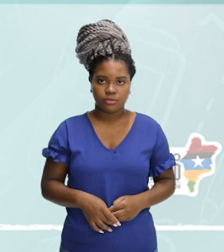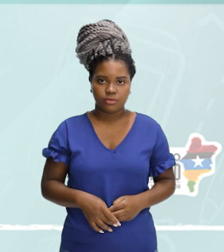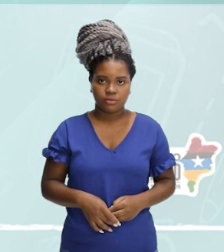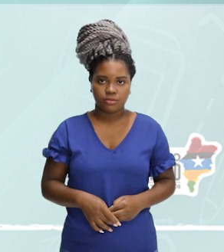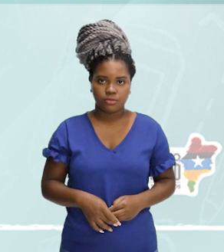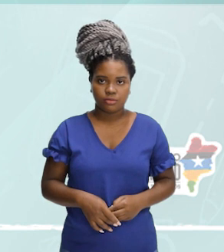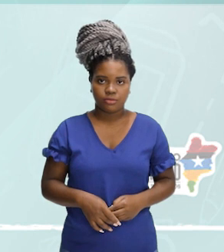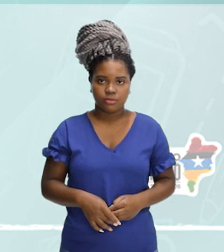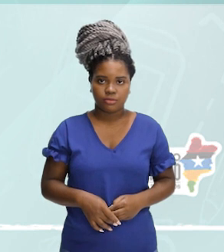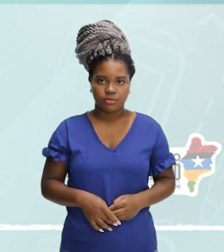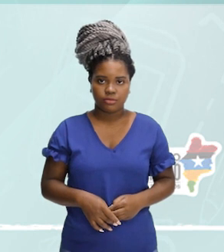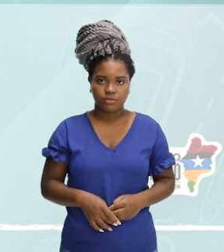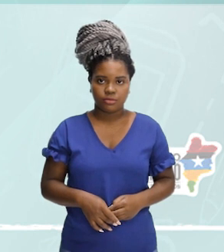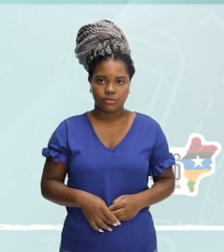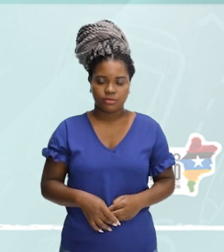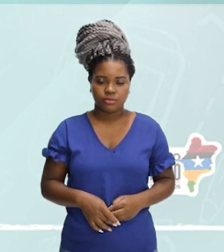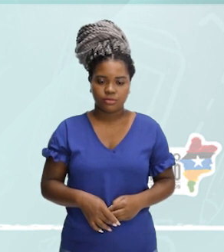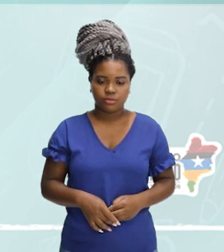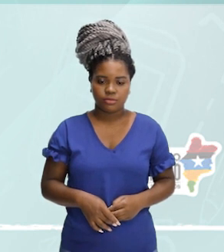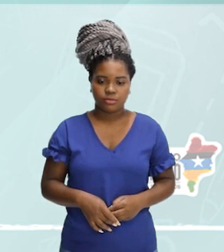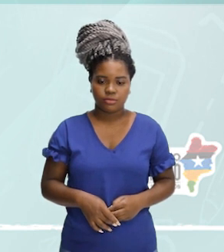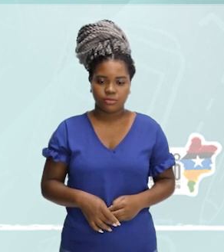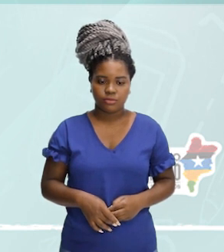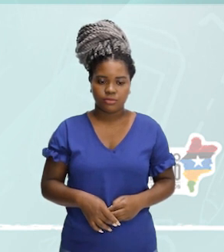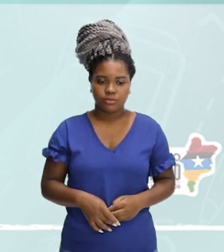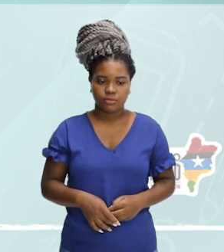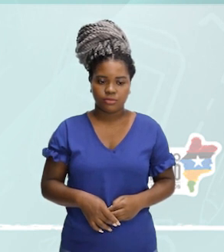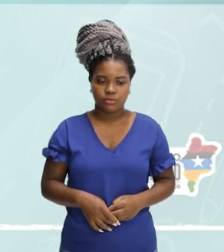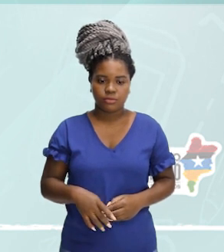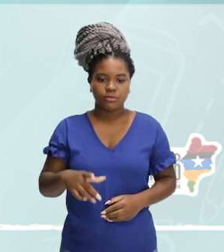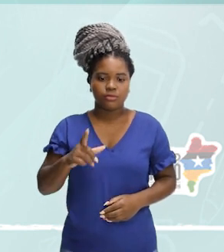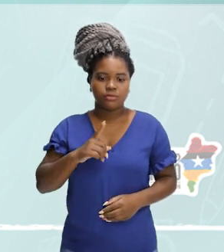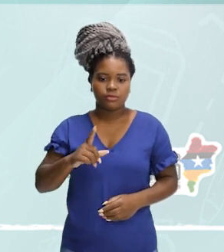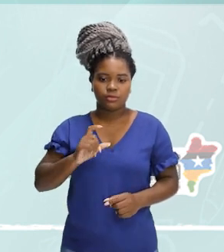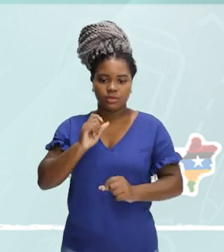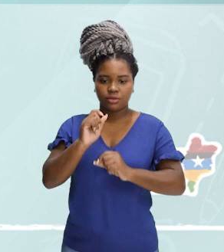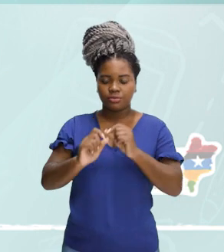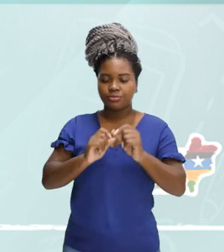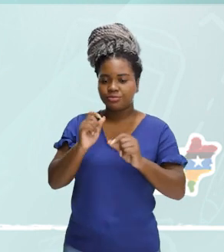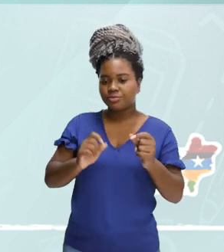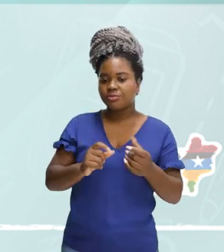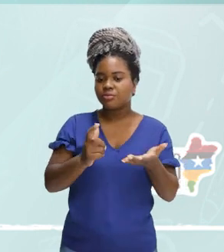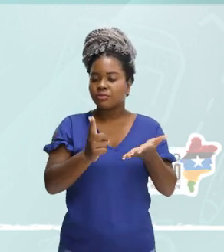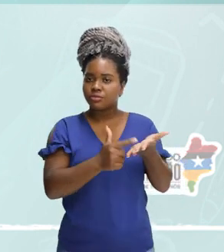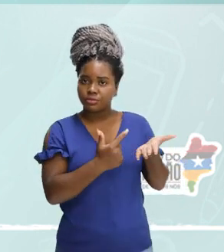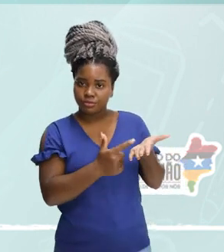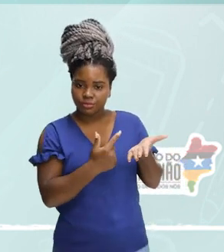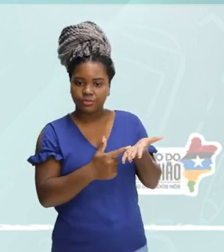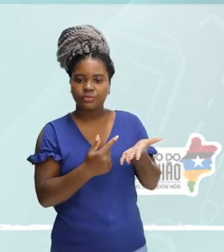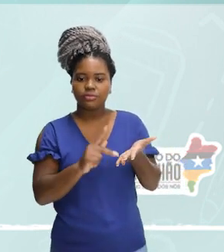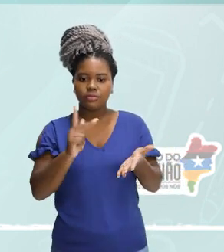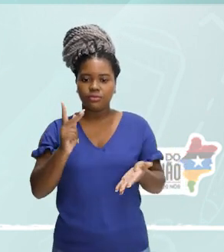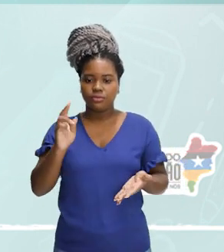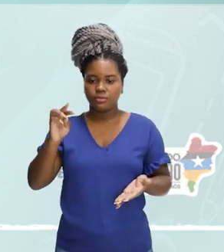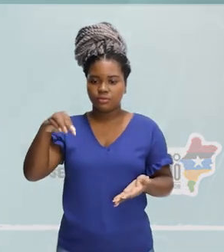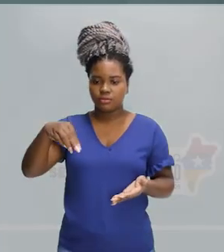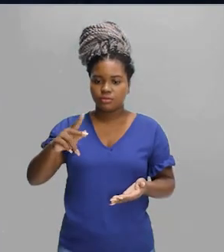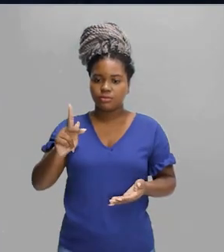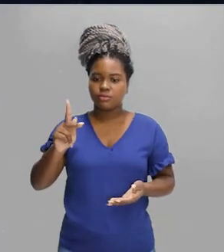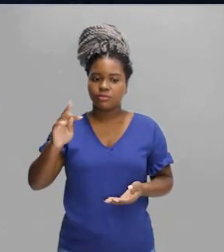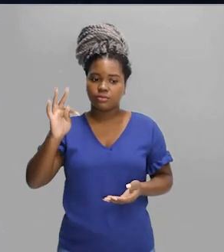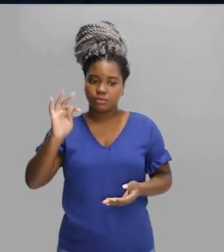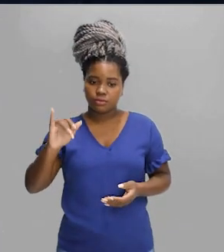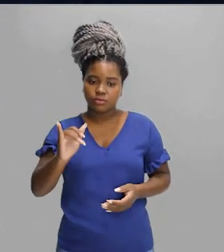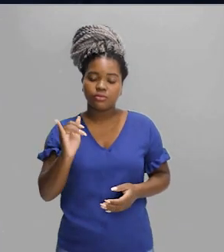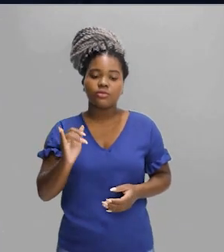1871. nesse livro, Umpte, que é o personagem de Alice, que ele inventa